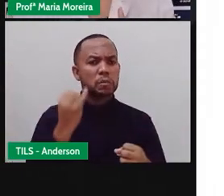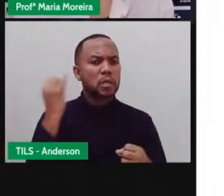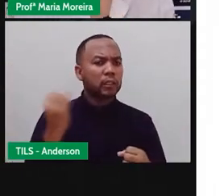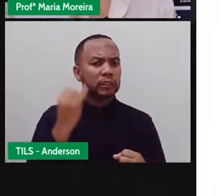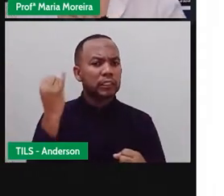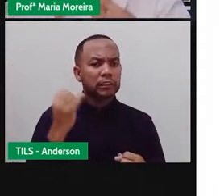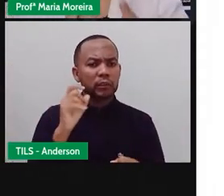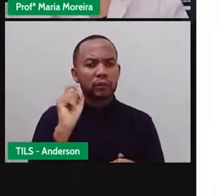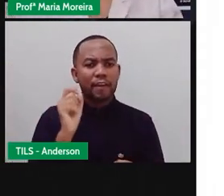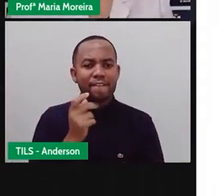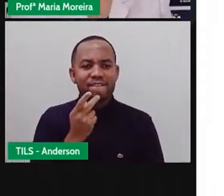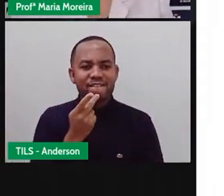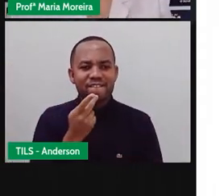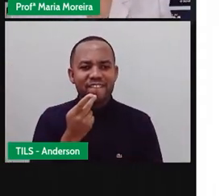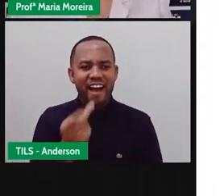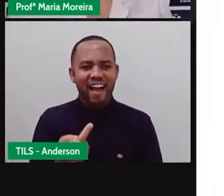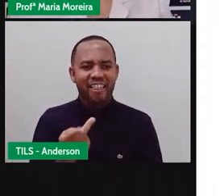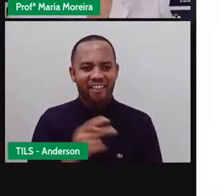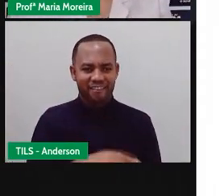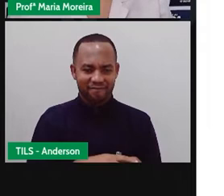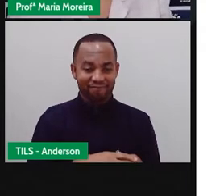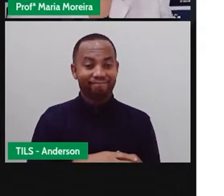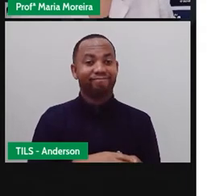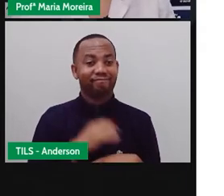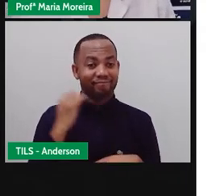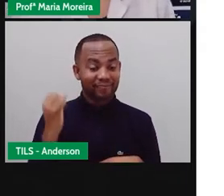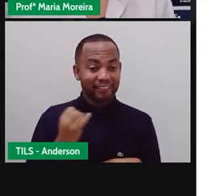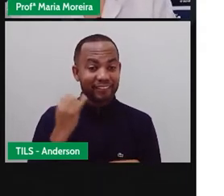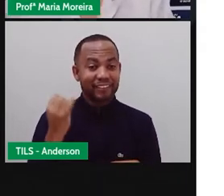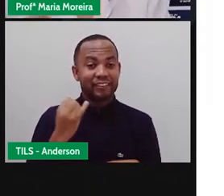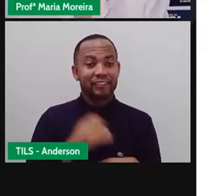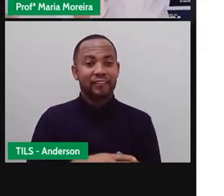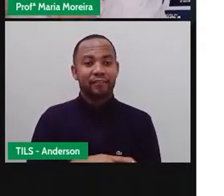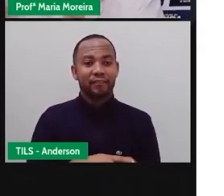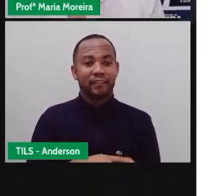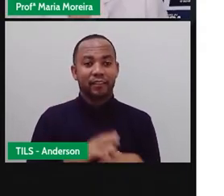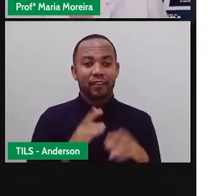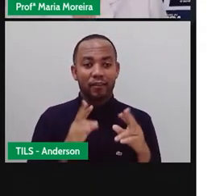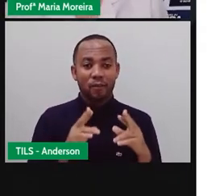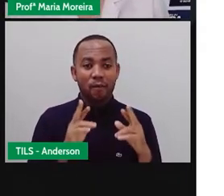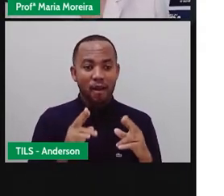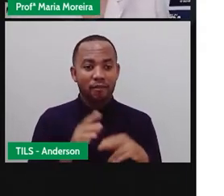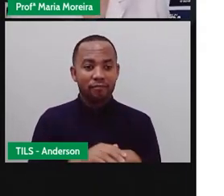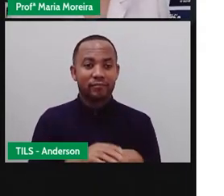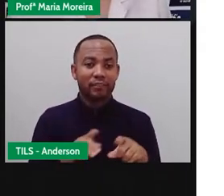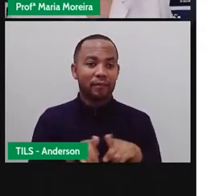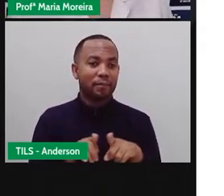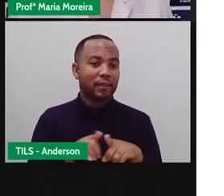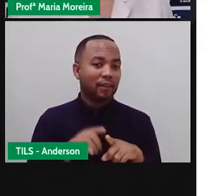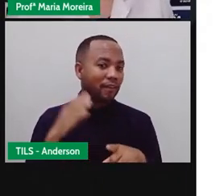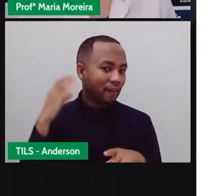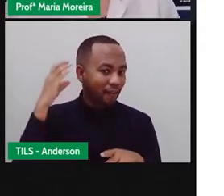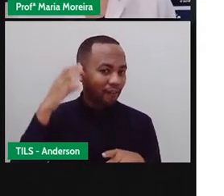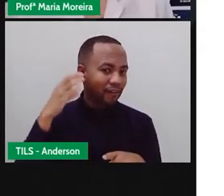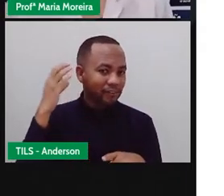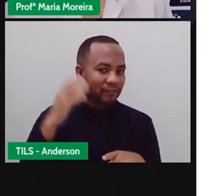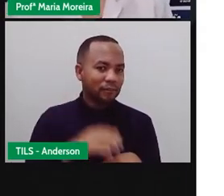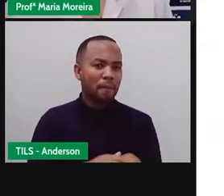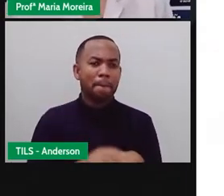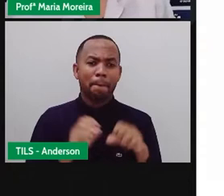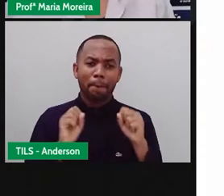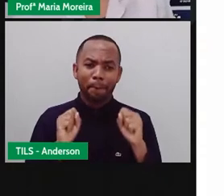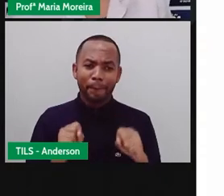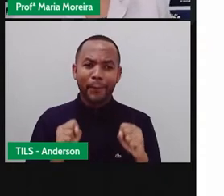Ouvindo. Então, essa é a grande função do carro de som. Então, por isso ele se assemelha tanto ao rádio. Bom, pode,